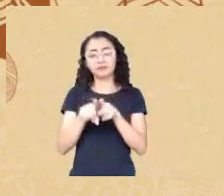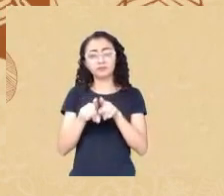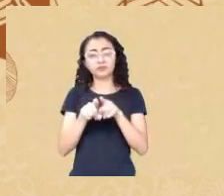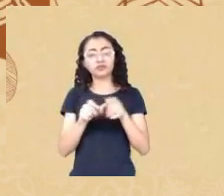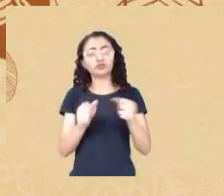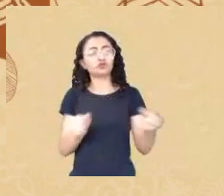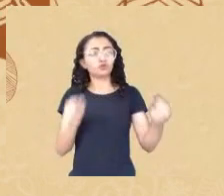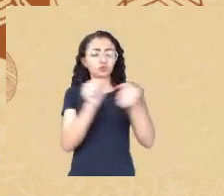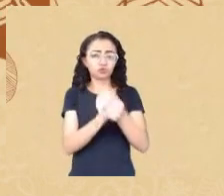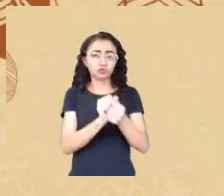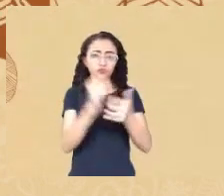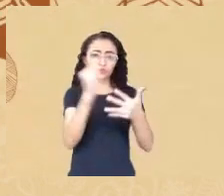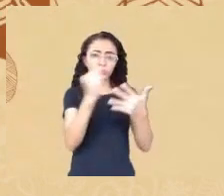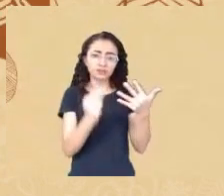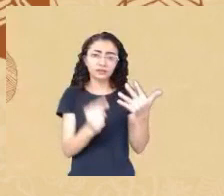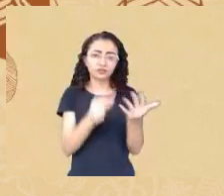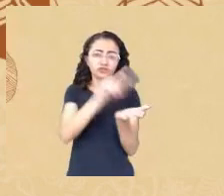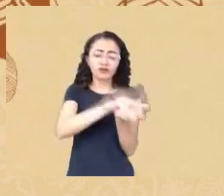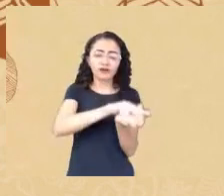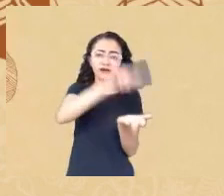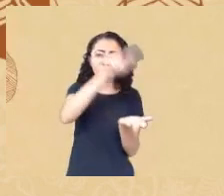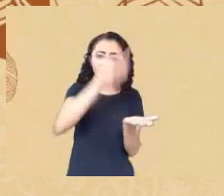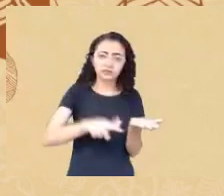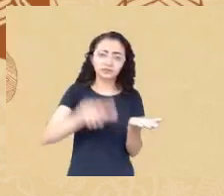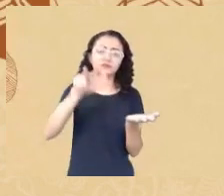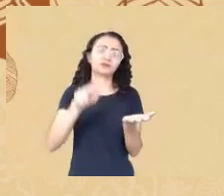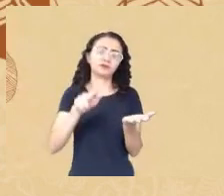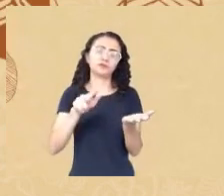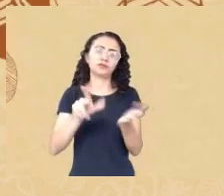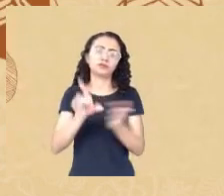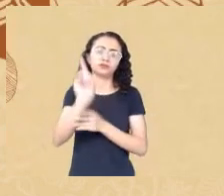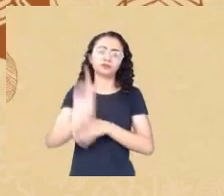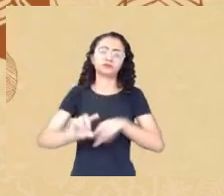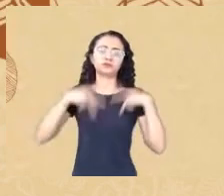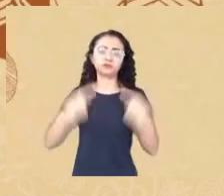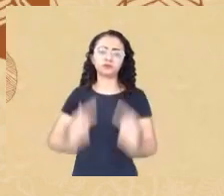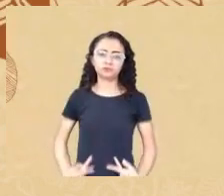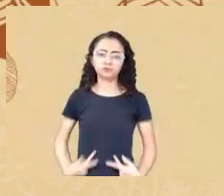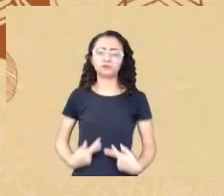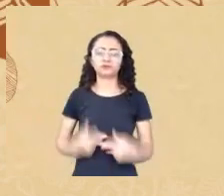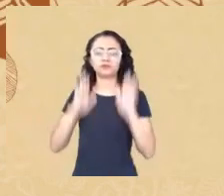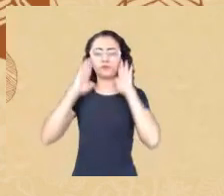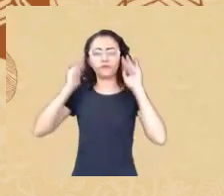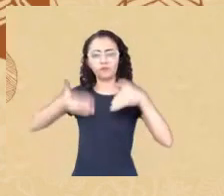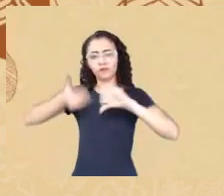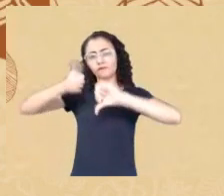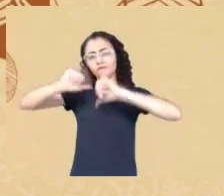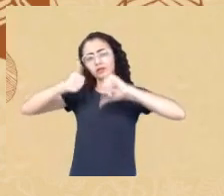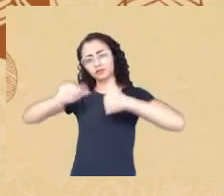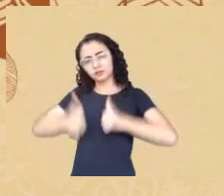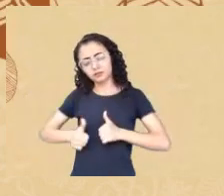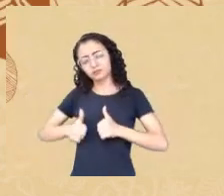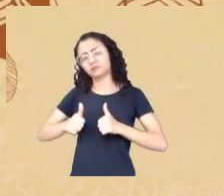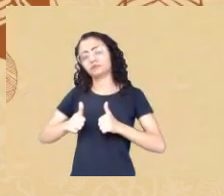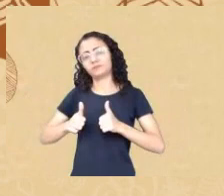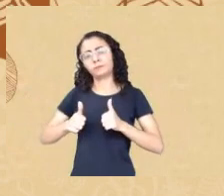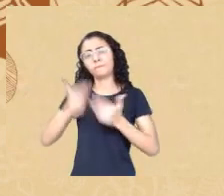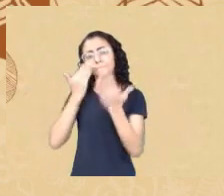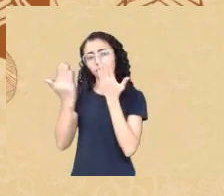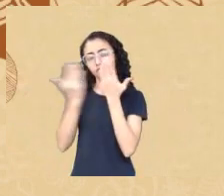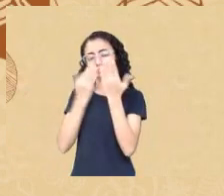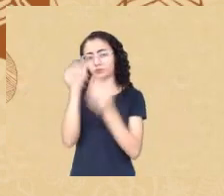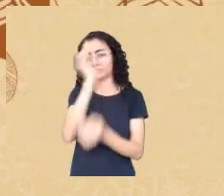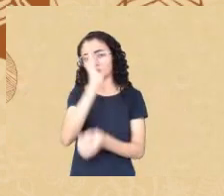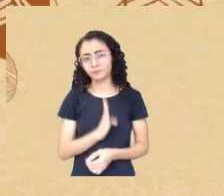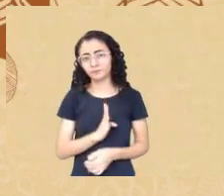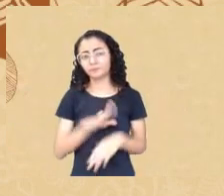e validação a partir dos direitos humanos da pesquisa em avaliação psicológica brasileira então a gente tem a nossa intenção é disparar esse debate